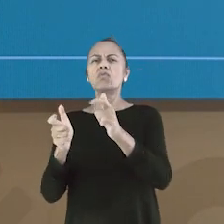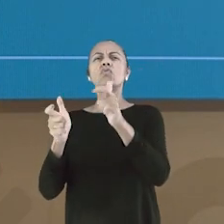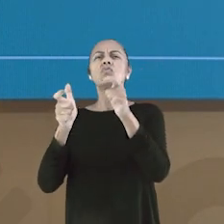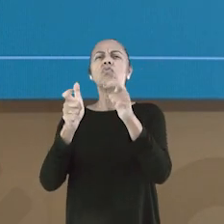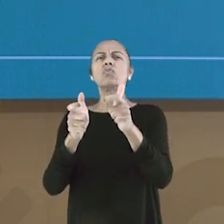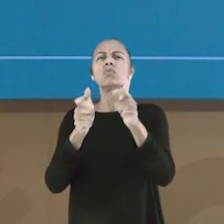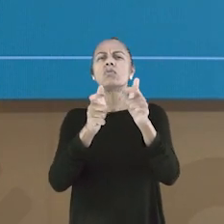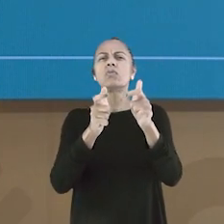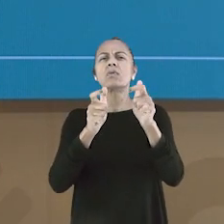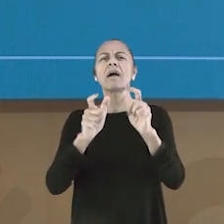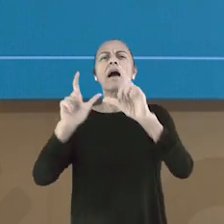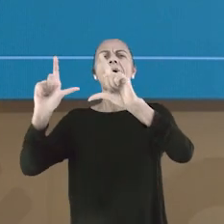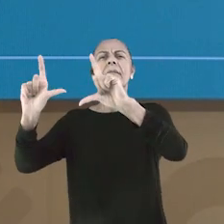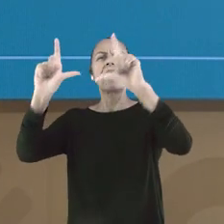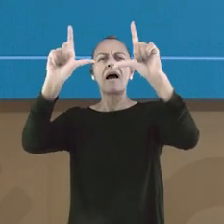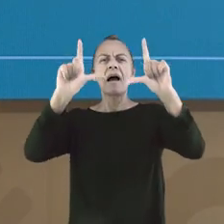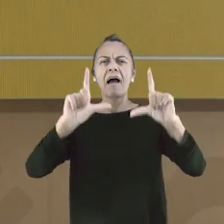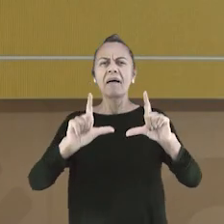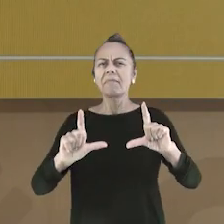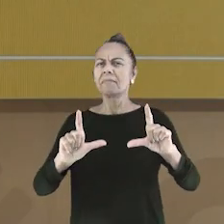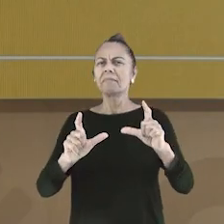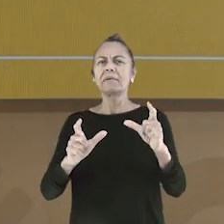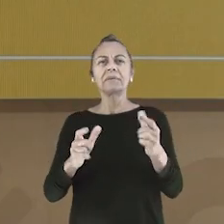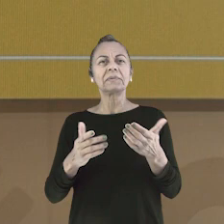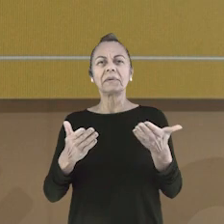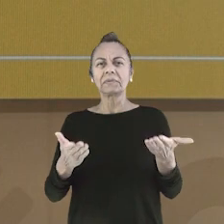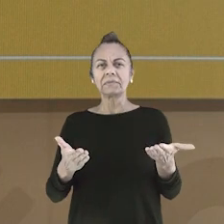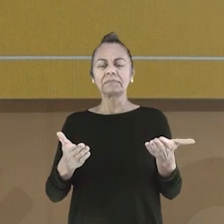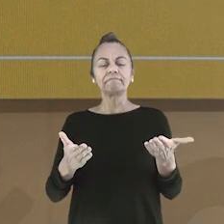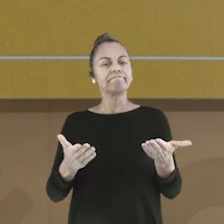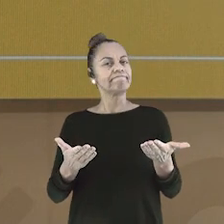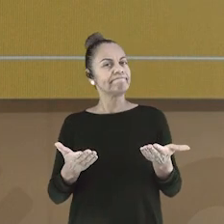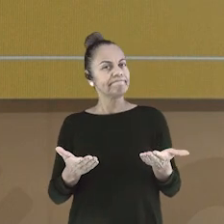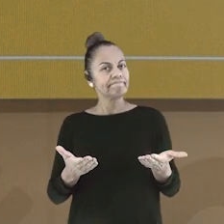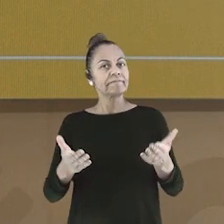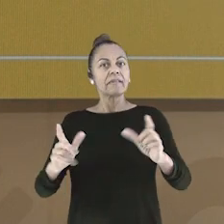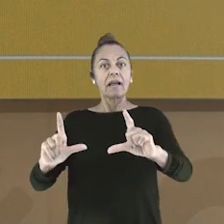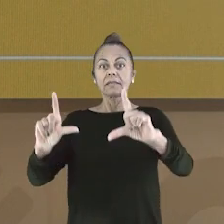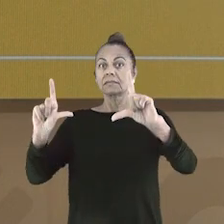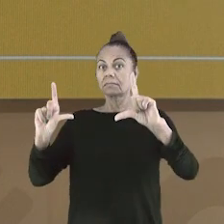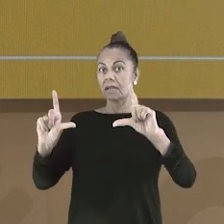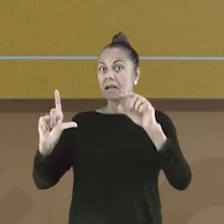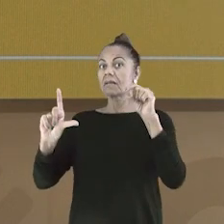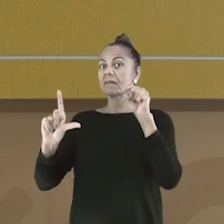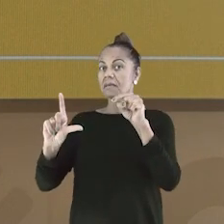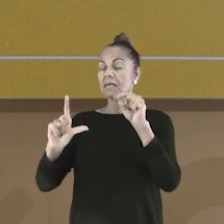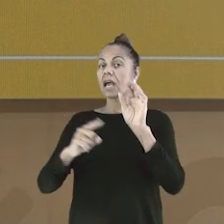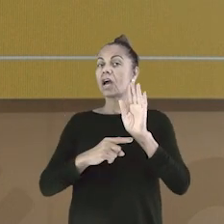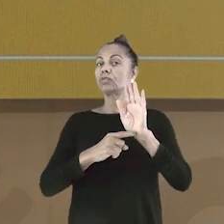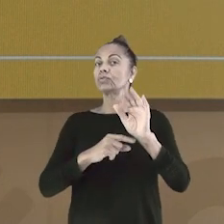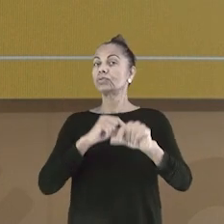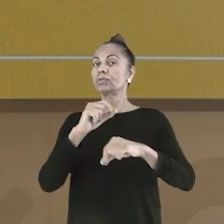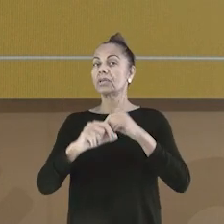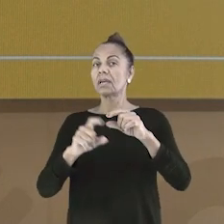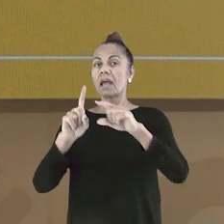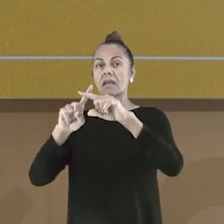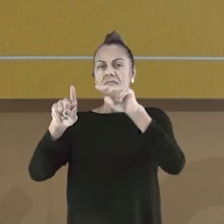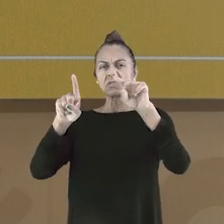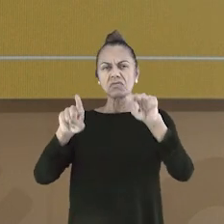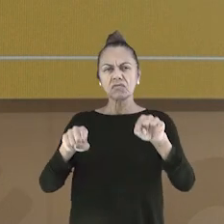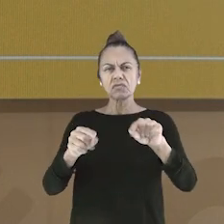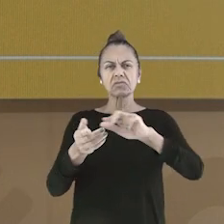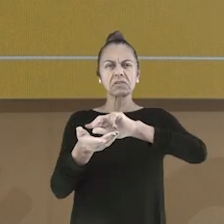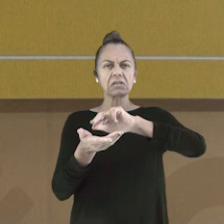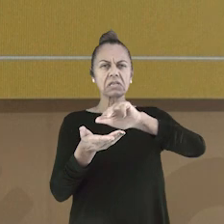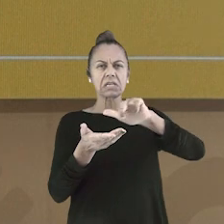Onde são afixadas? As placas de sinalizações servem para alertar os funcionários